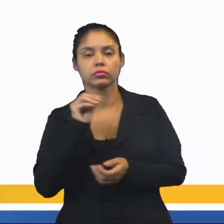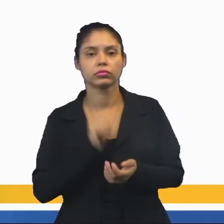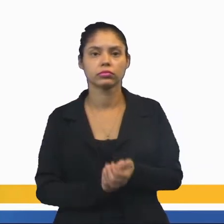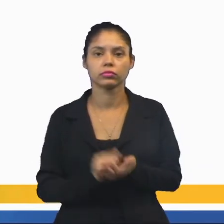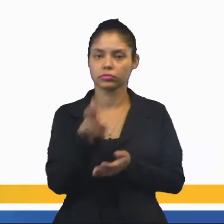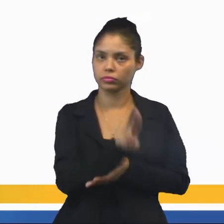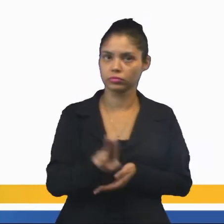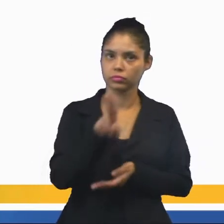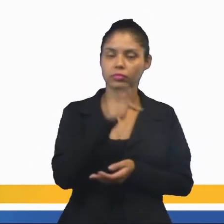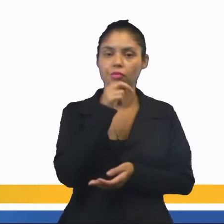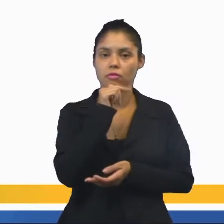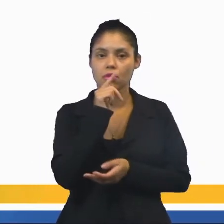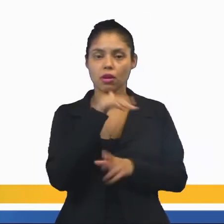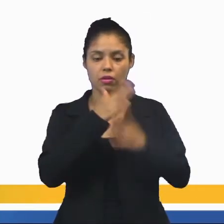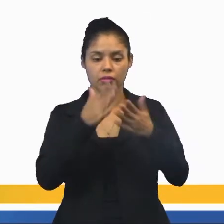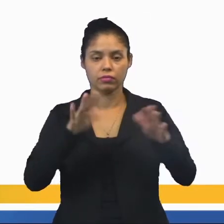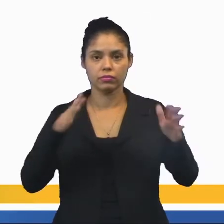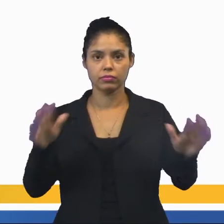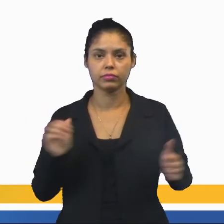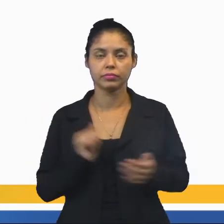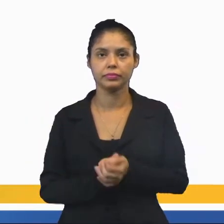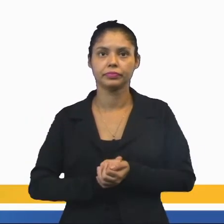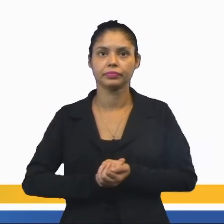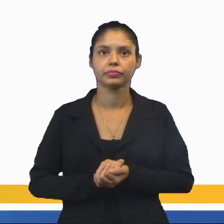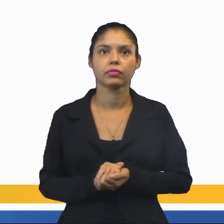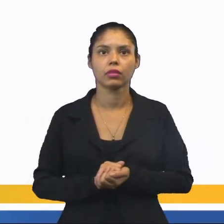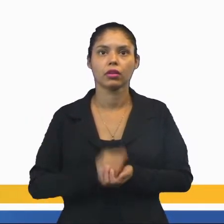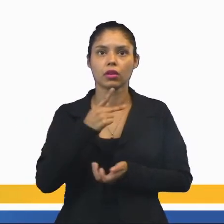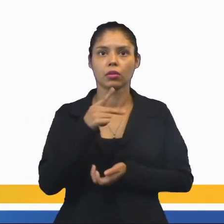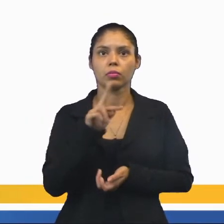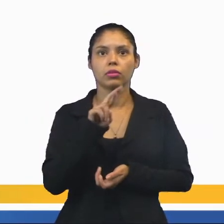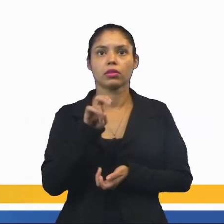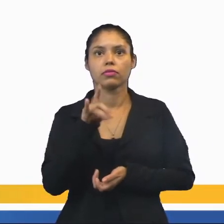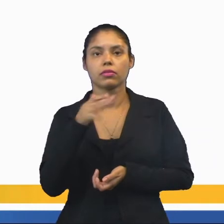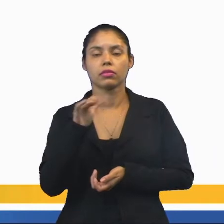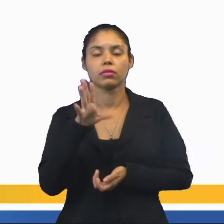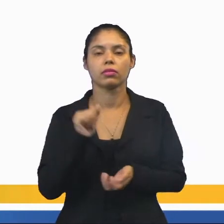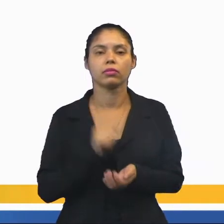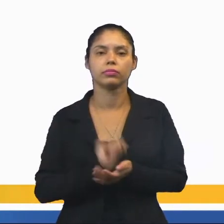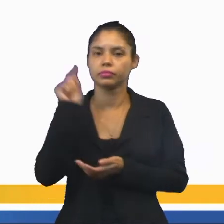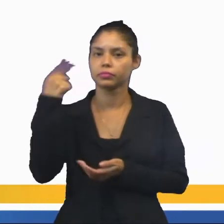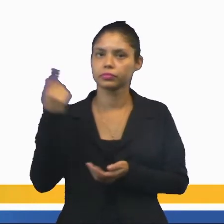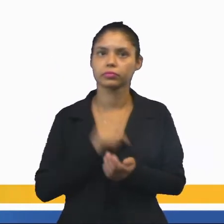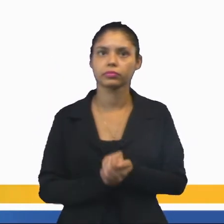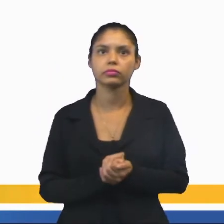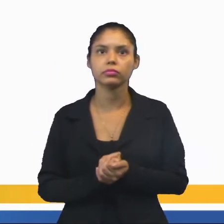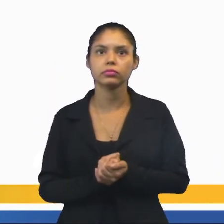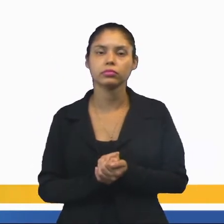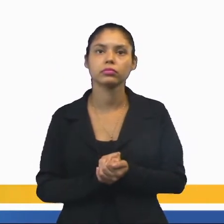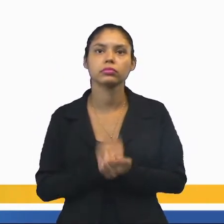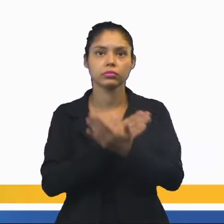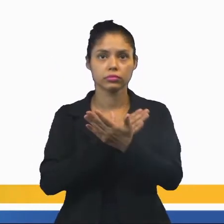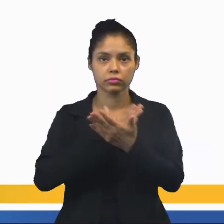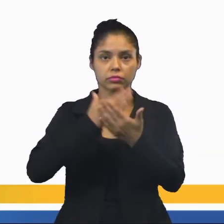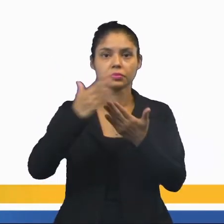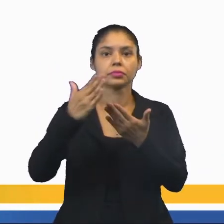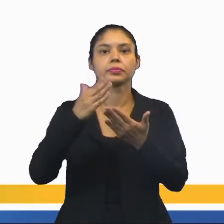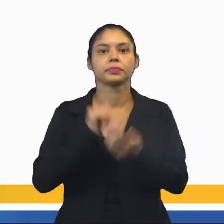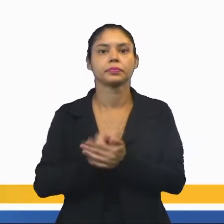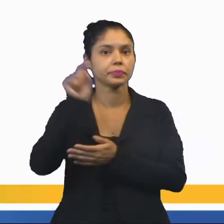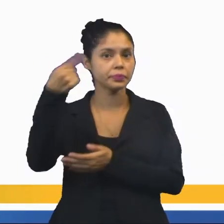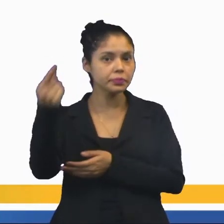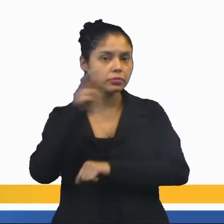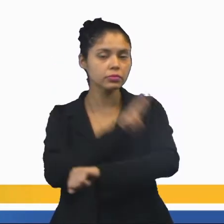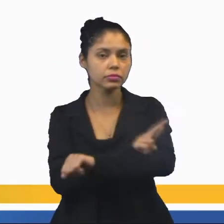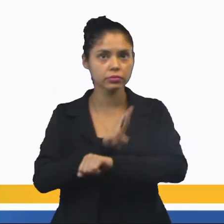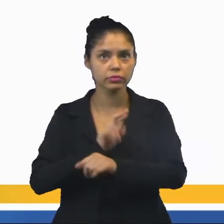usa a água. A água simboliza a purificação. Depois de batizado, a pessoa já está iniciada naquela